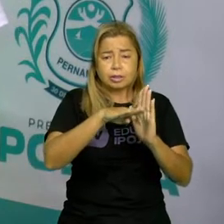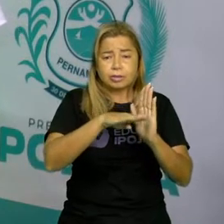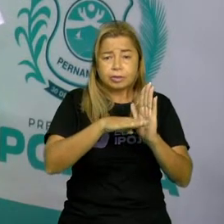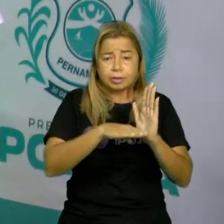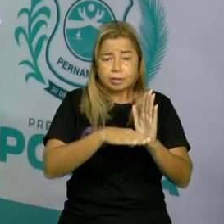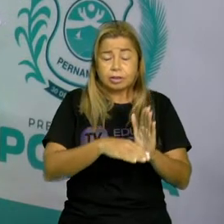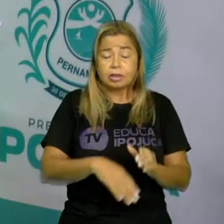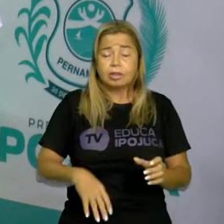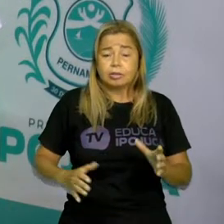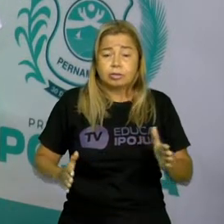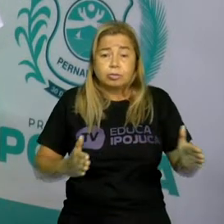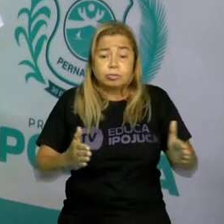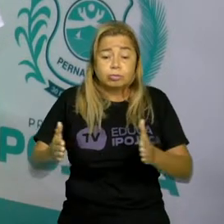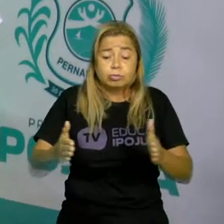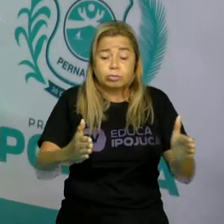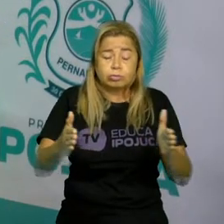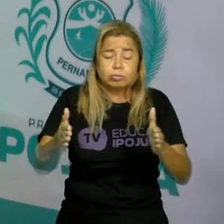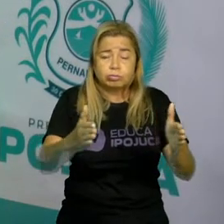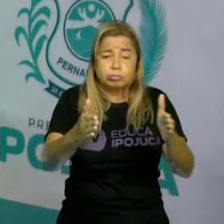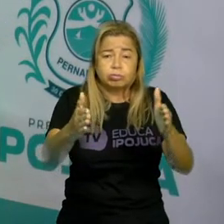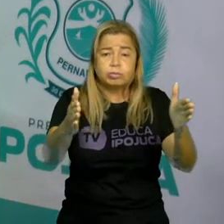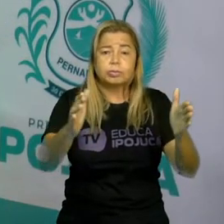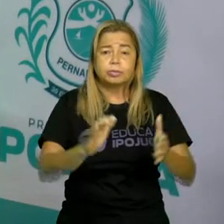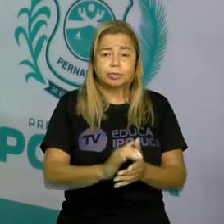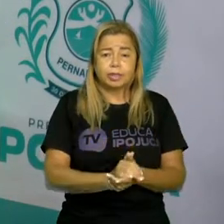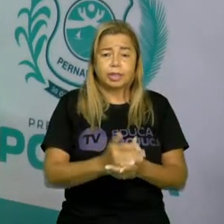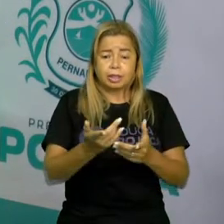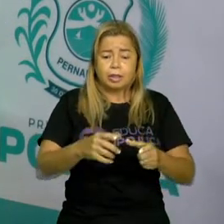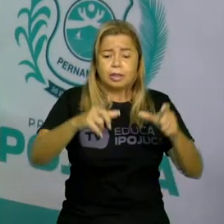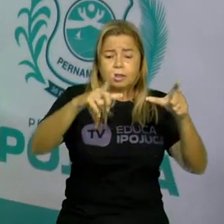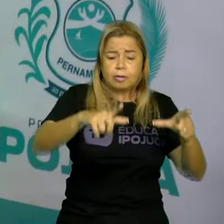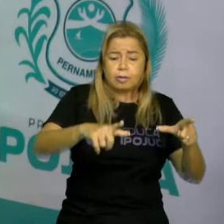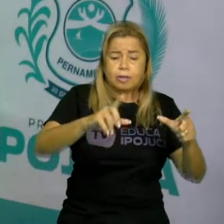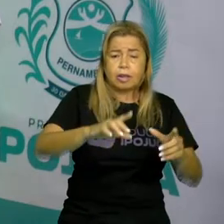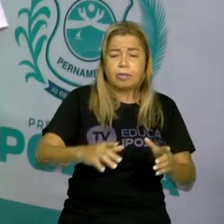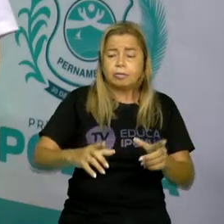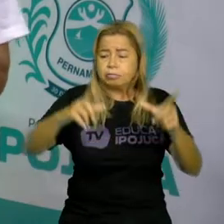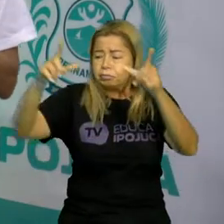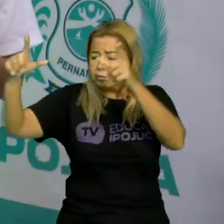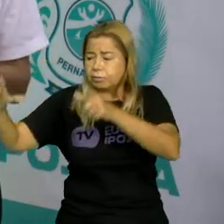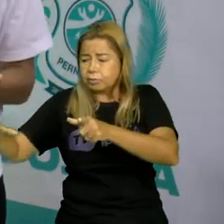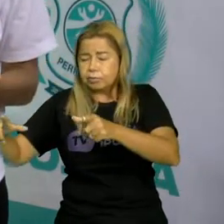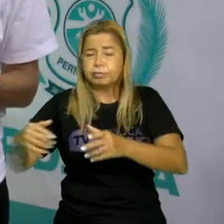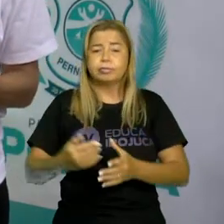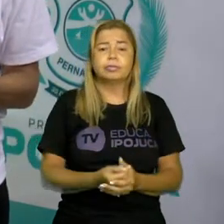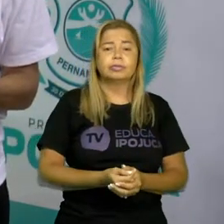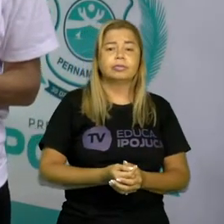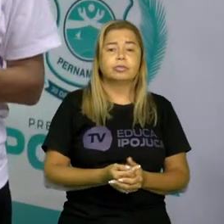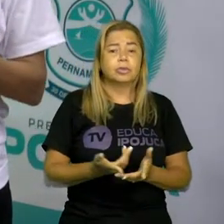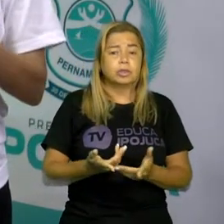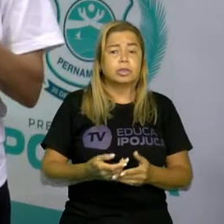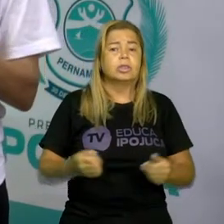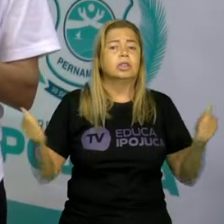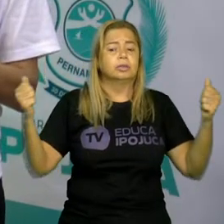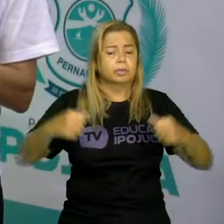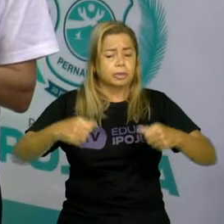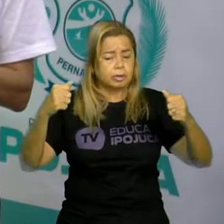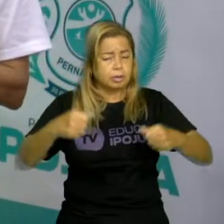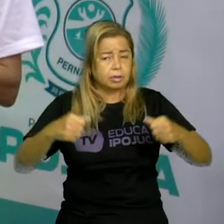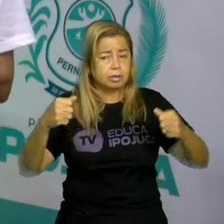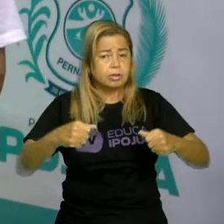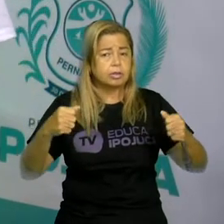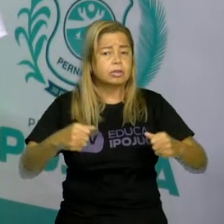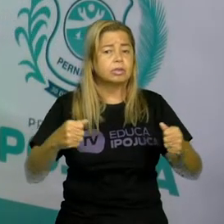locomoção. O jeito que eles se locomovem de um lugar para outro. E que é necessário, não isso? A gente